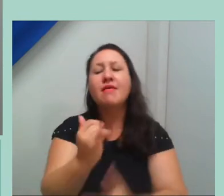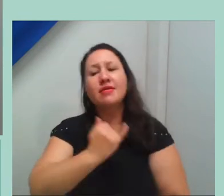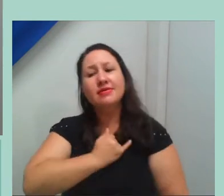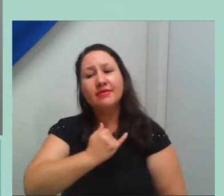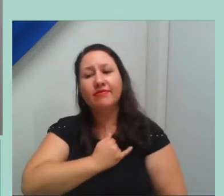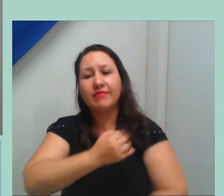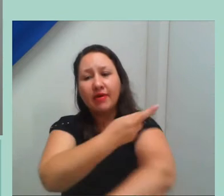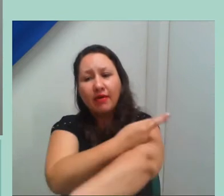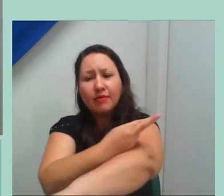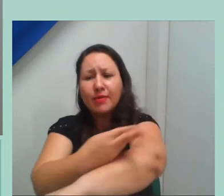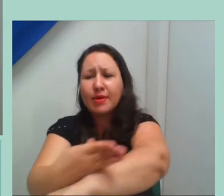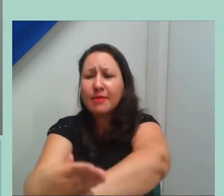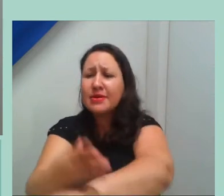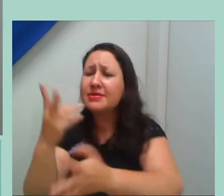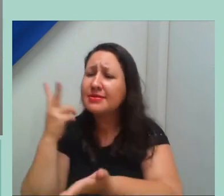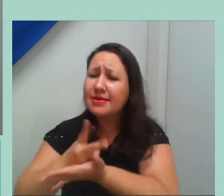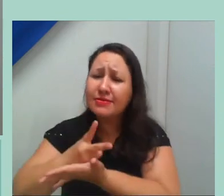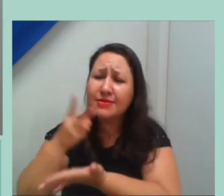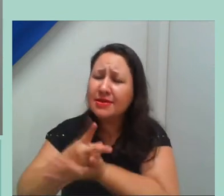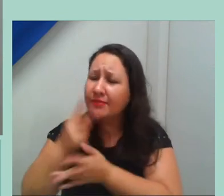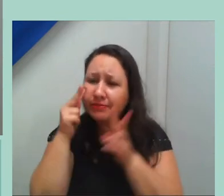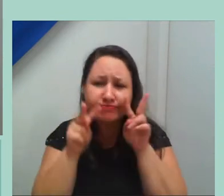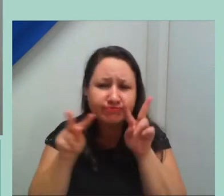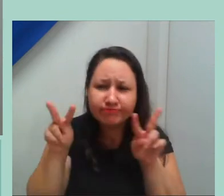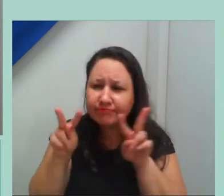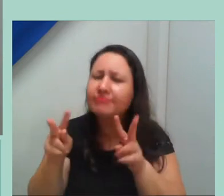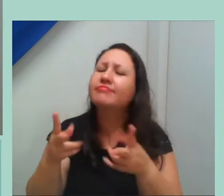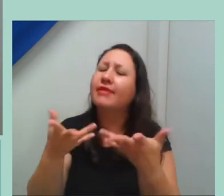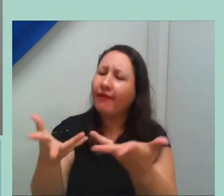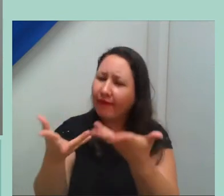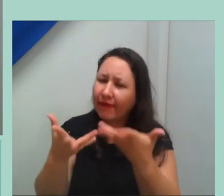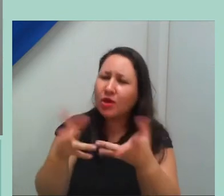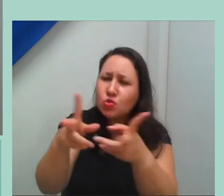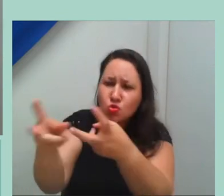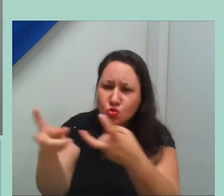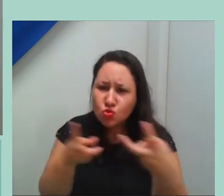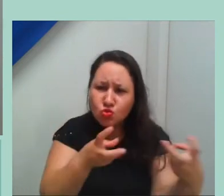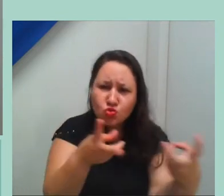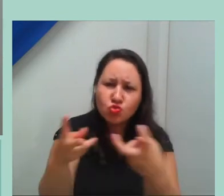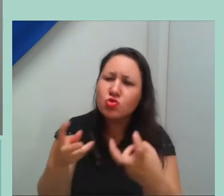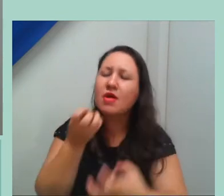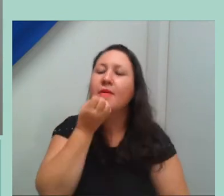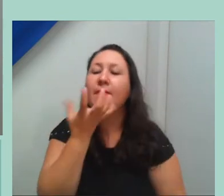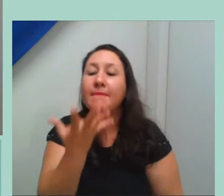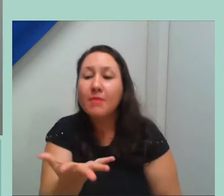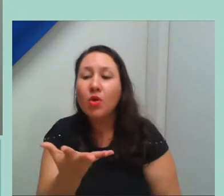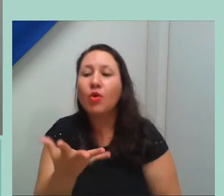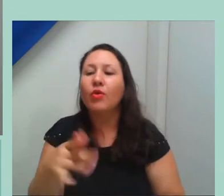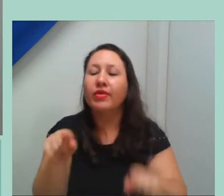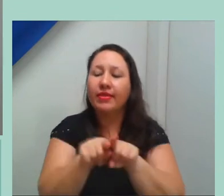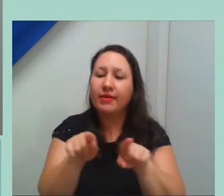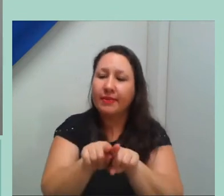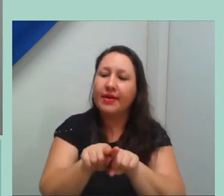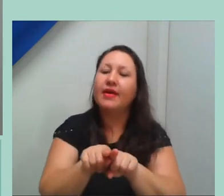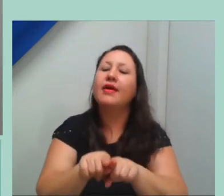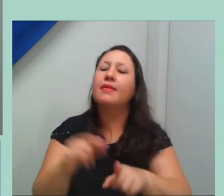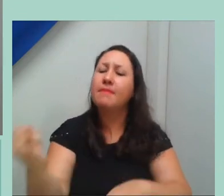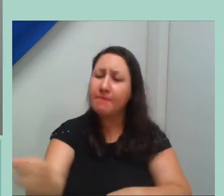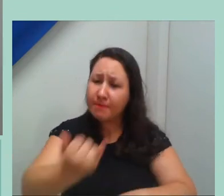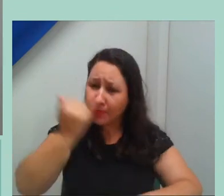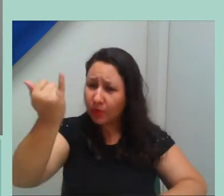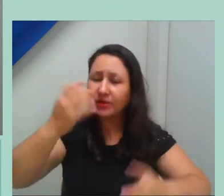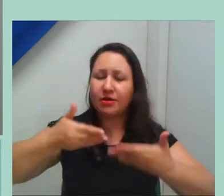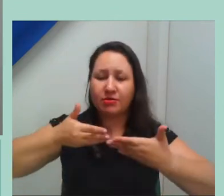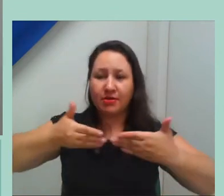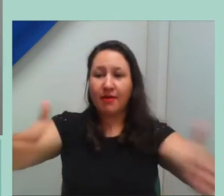estão de olho no que é produzido no Prof. EPT, e eles trazem para a jornada pedagógica, porque tem muita coisa que contribui de forma direta,